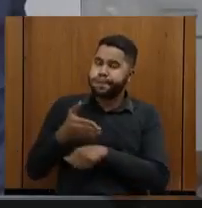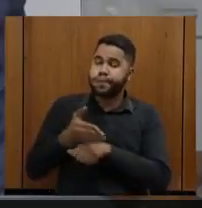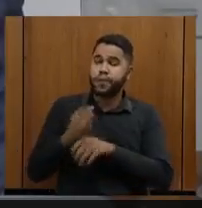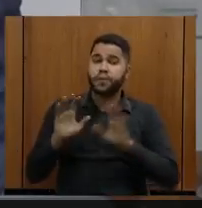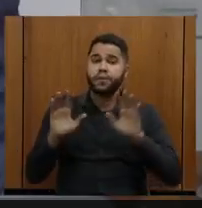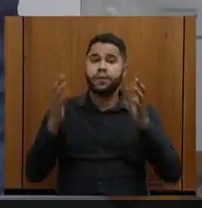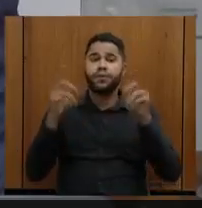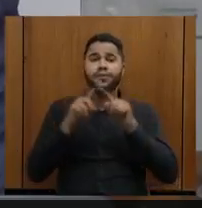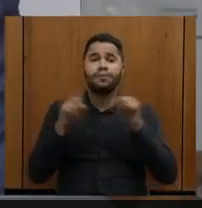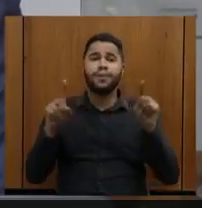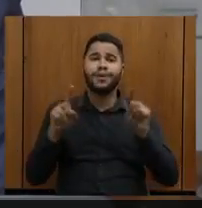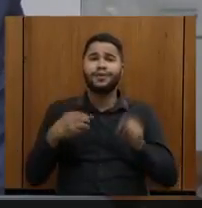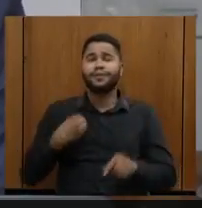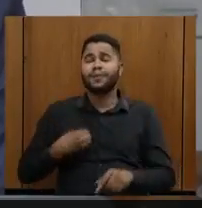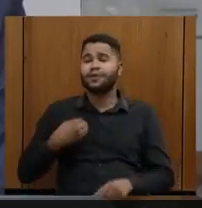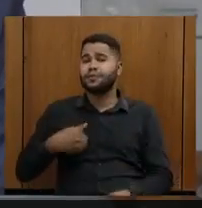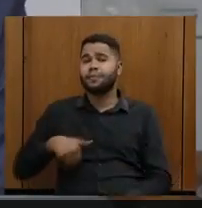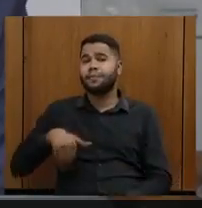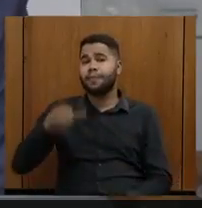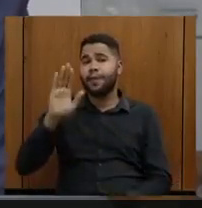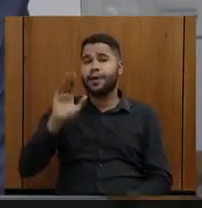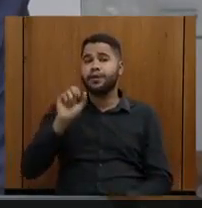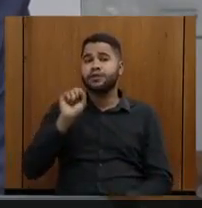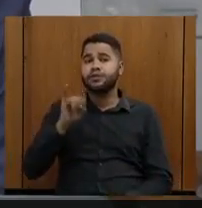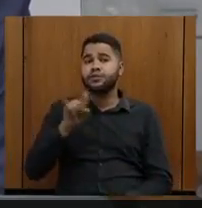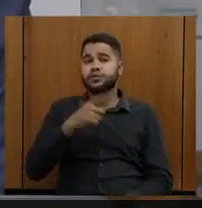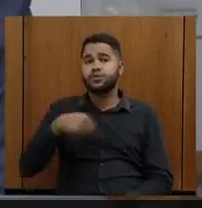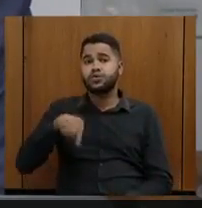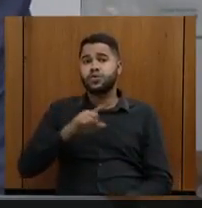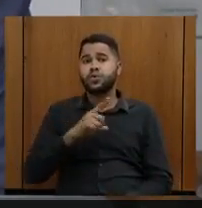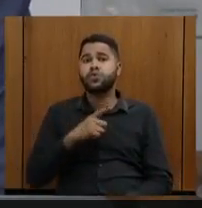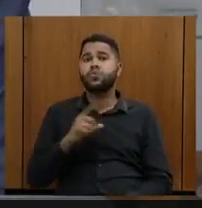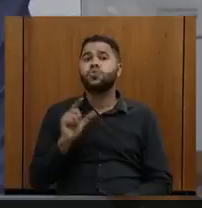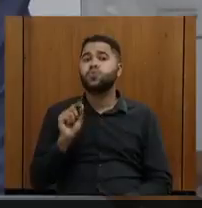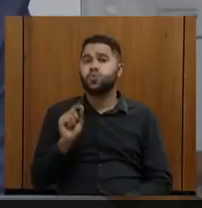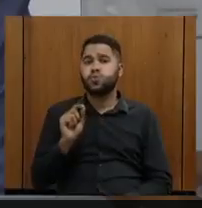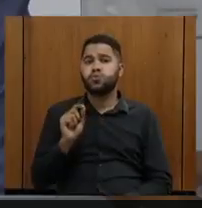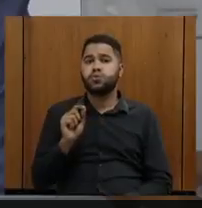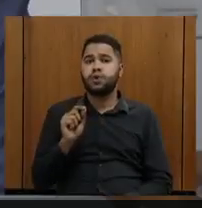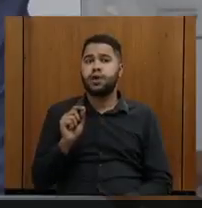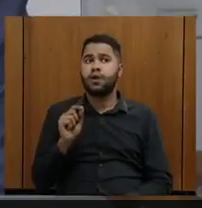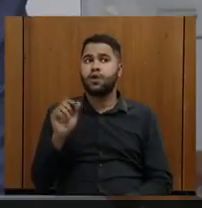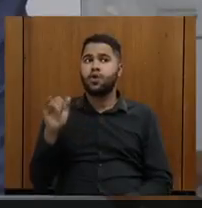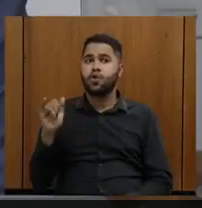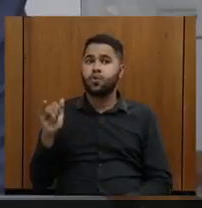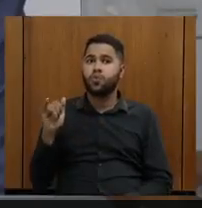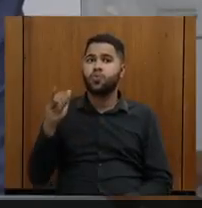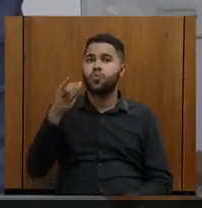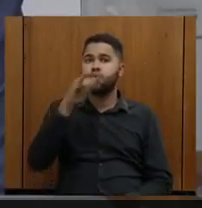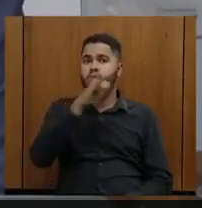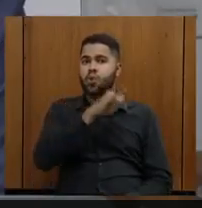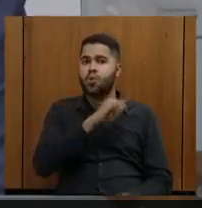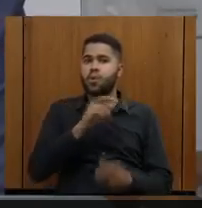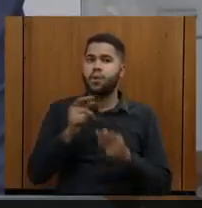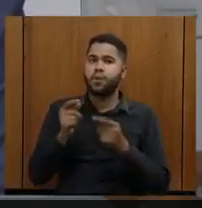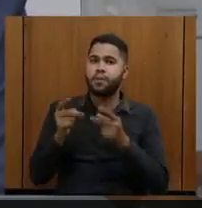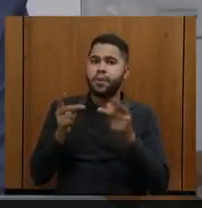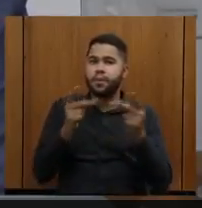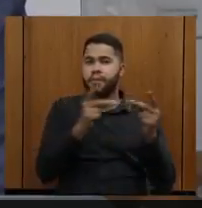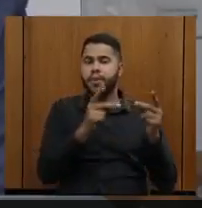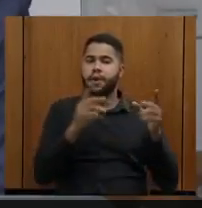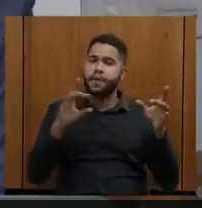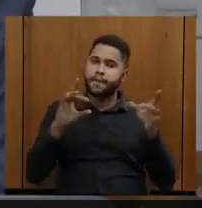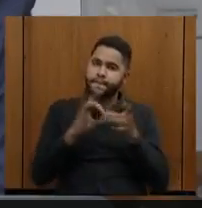mas a participação seria maior se nós tivéssemos ali voos comerciais interligando